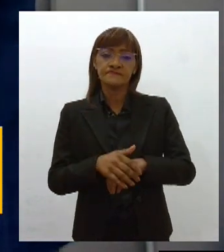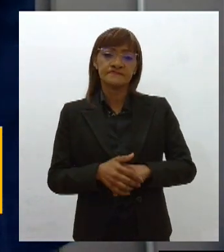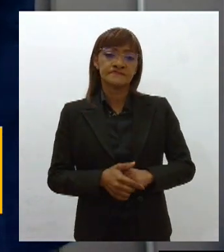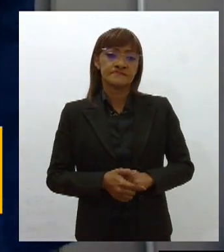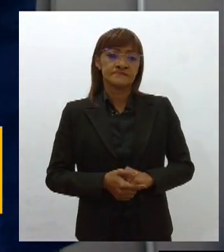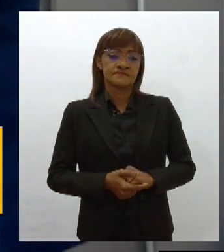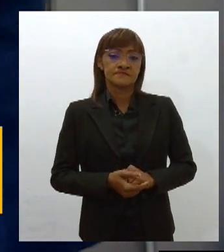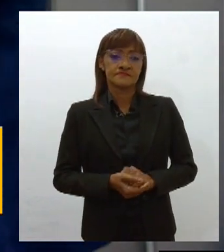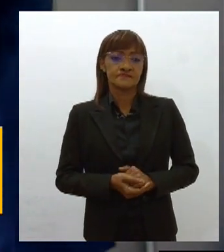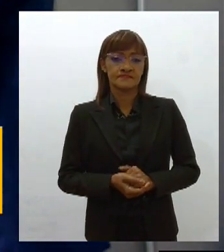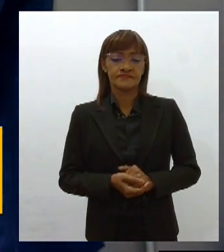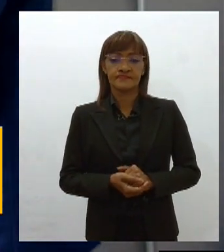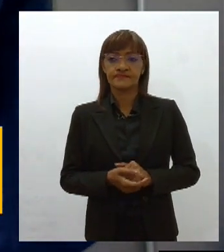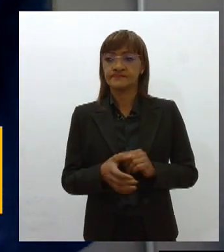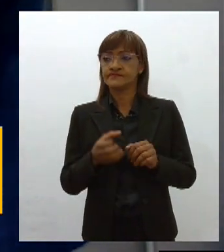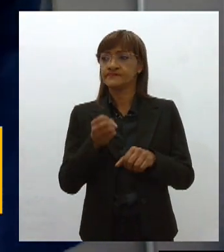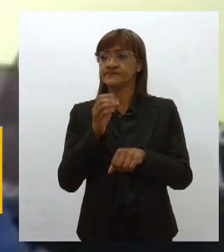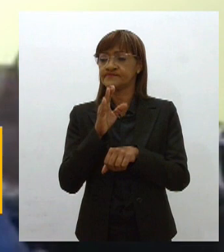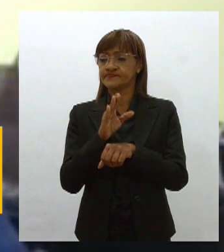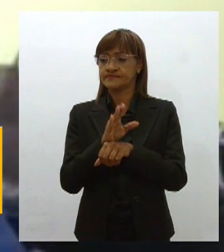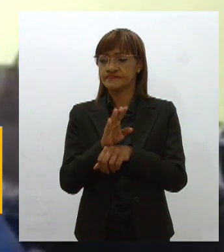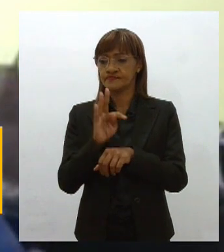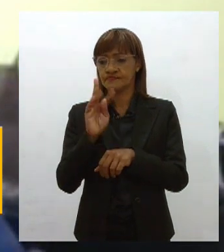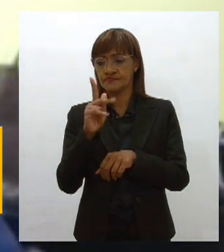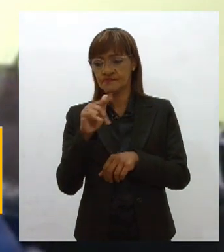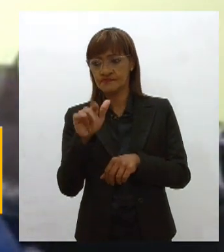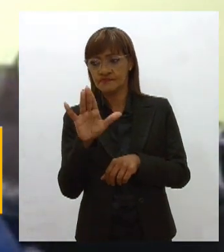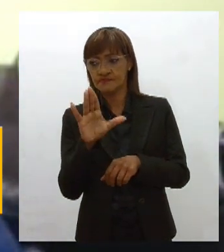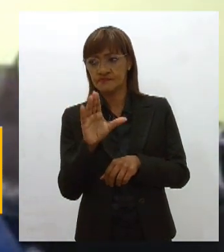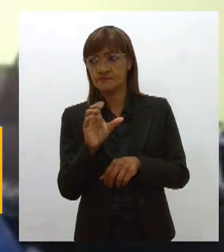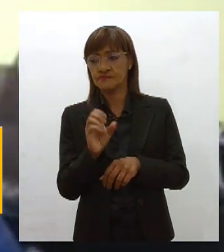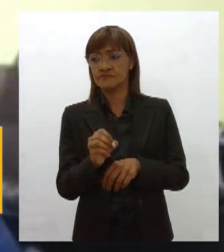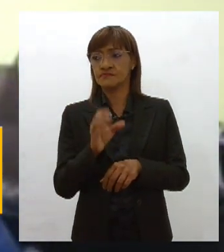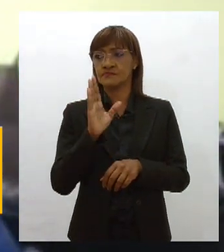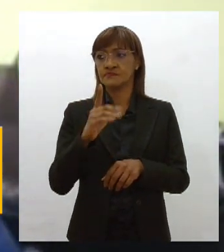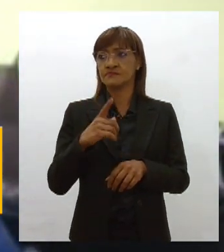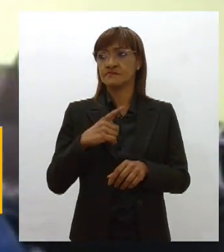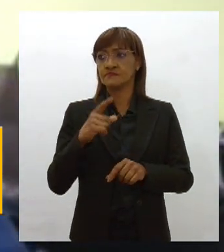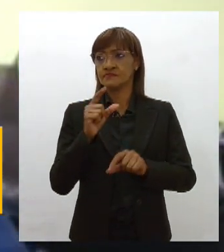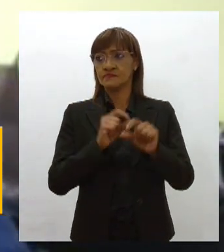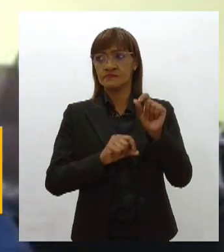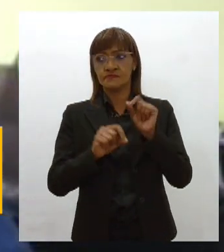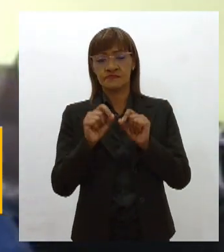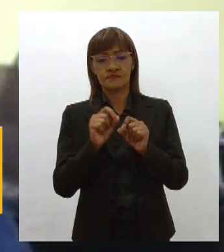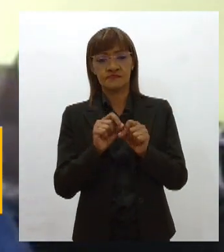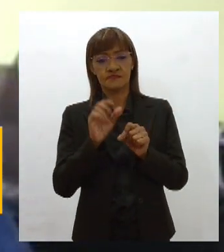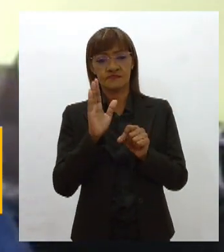Boa tarde, Tiago e toda a equipe de produção desse